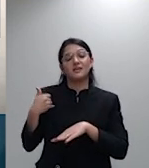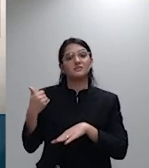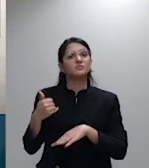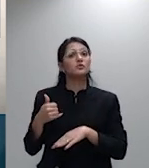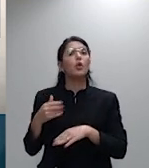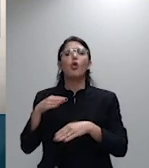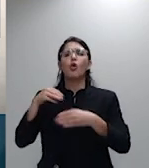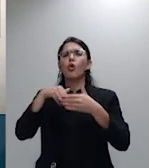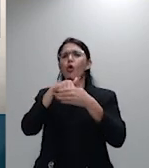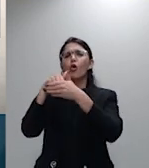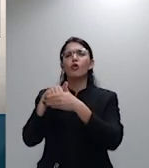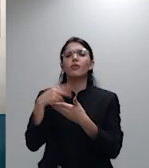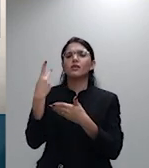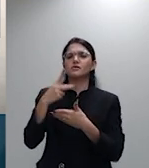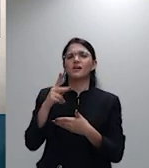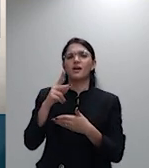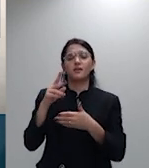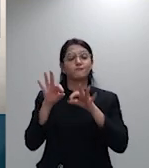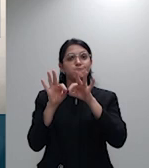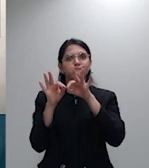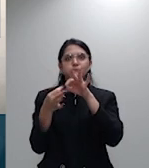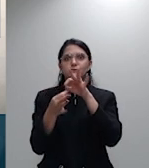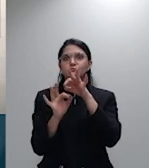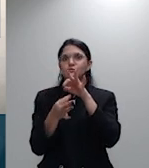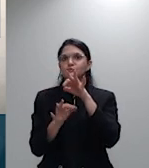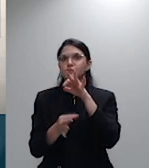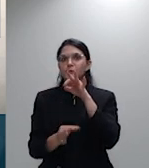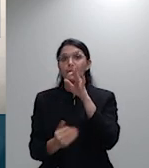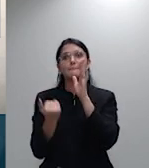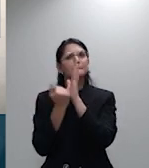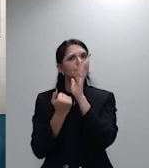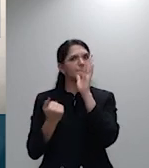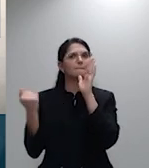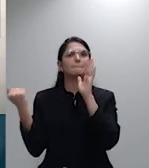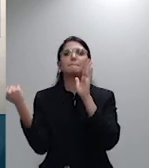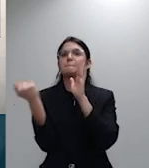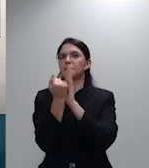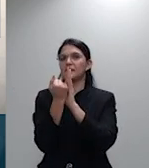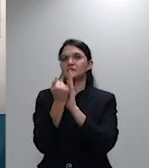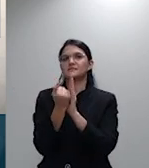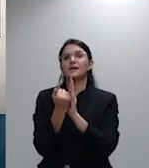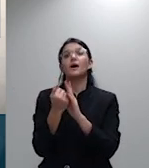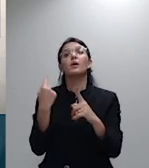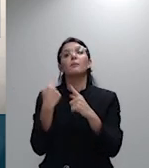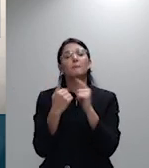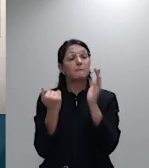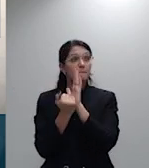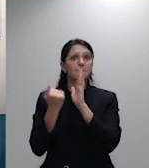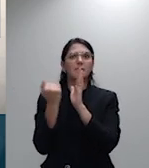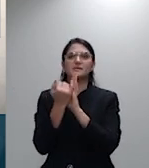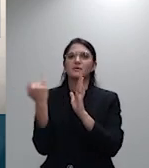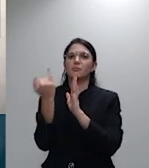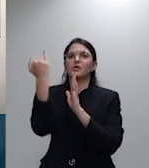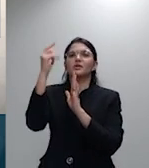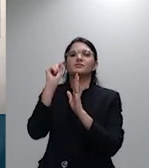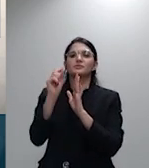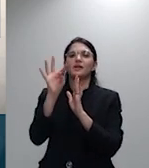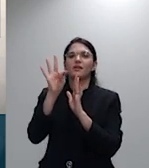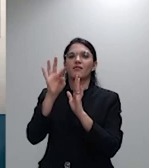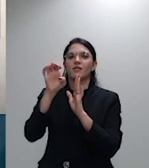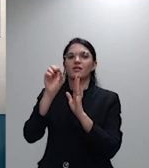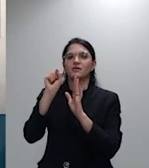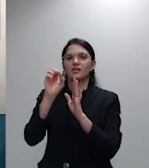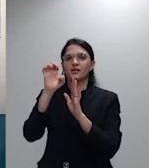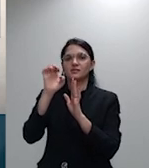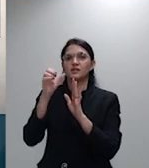abrangente do que a tese que foi fixada no tema 952 ela no voto que foi acompanhado já por